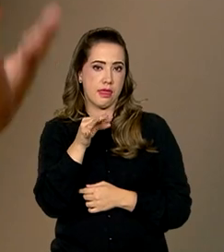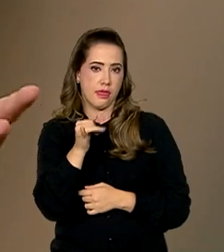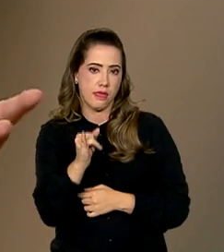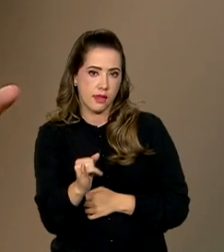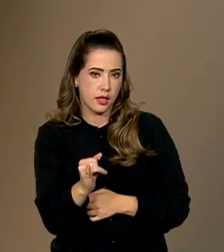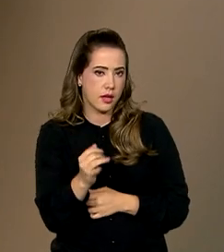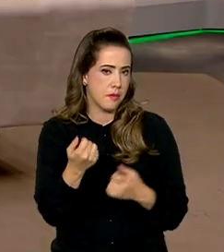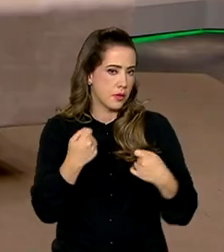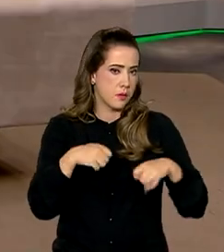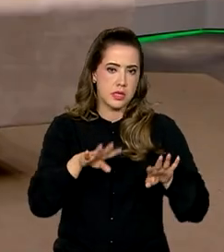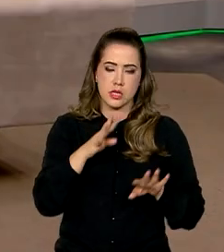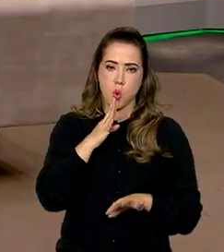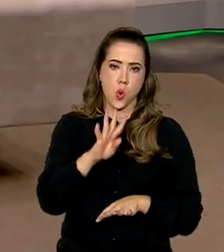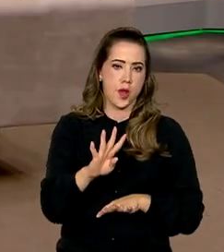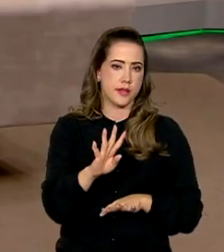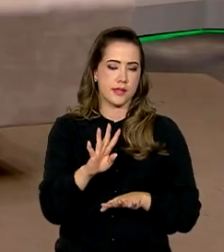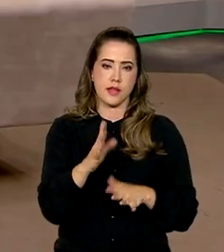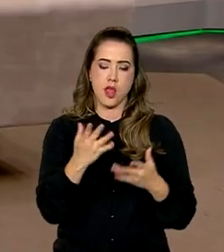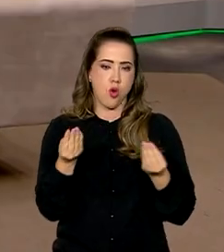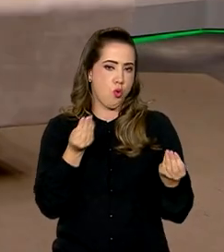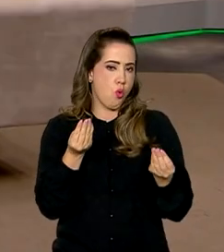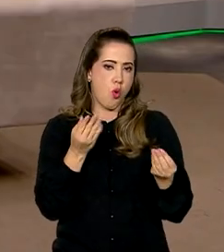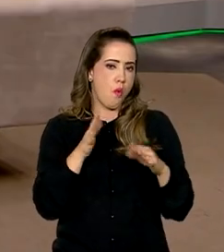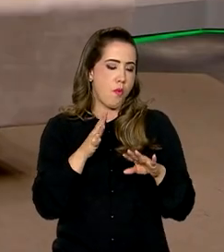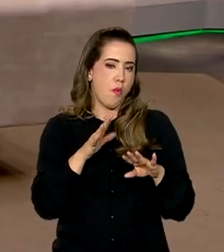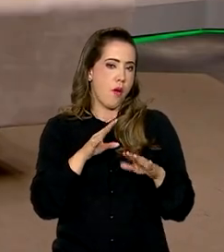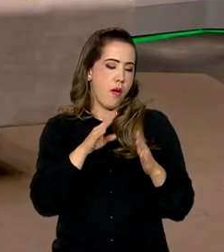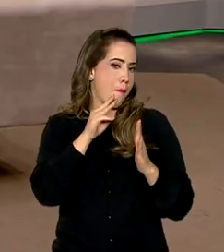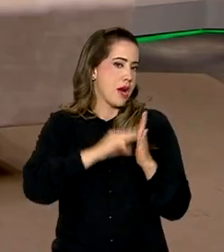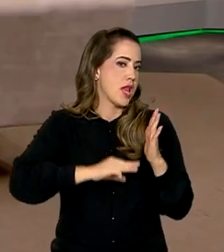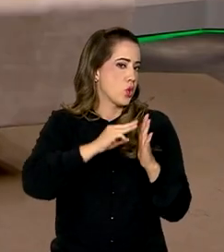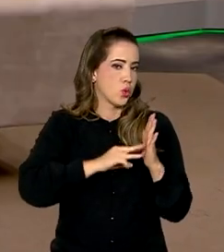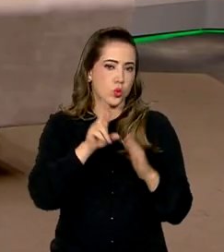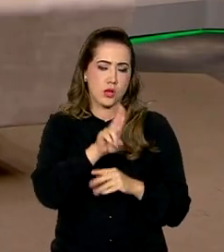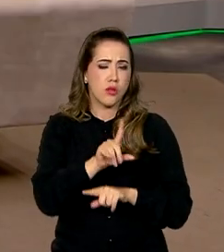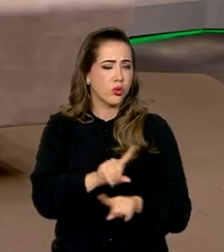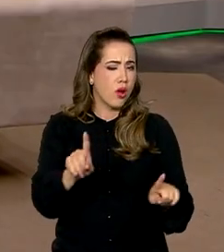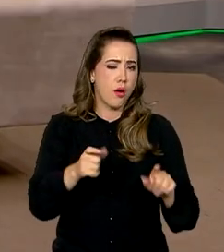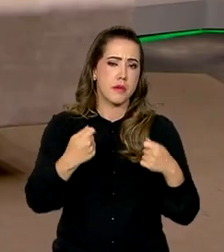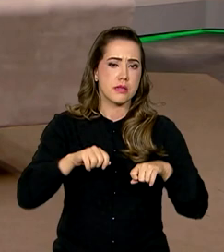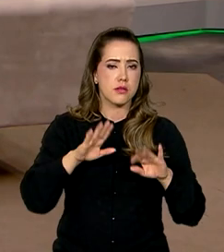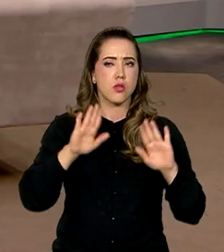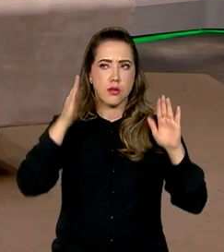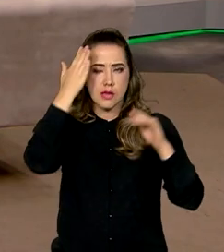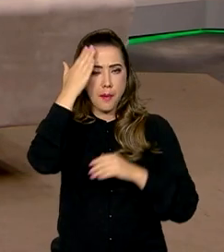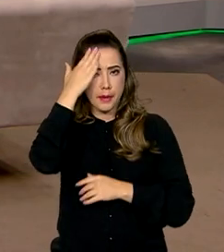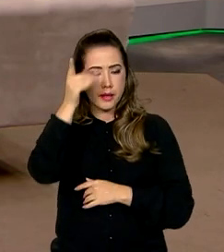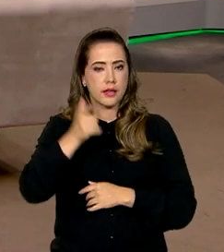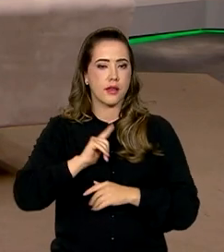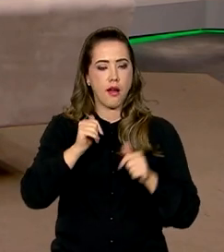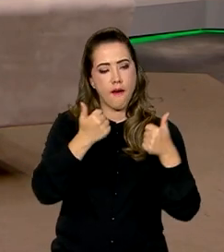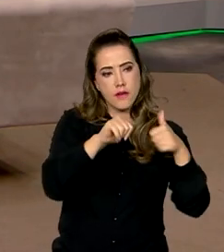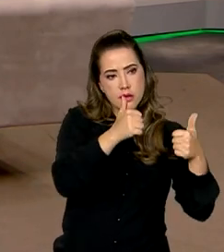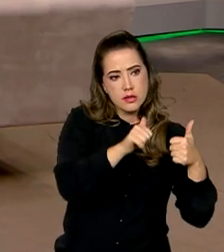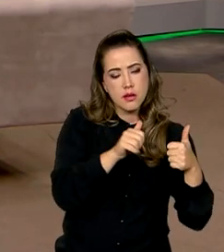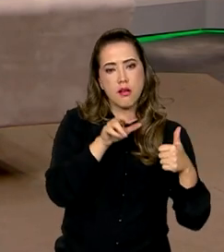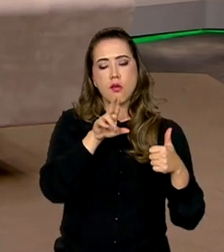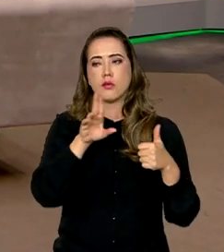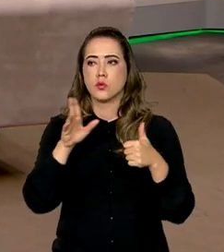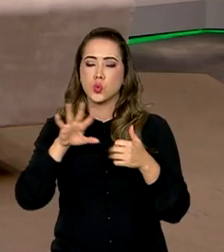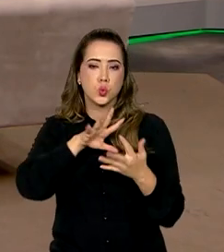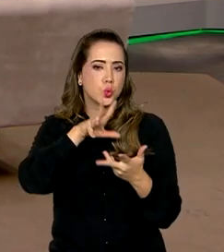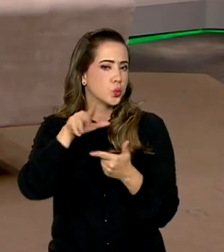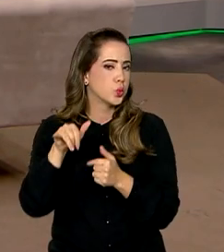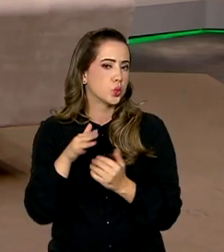mas não precisa conhecer os modelos, os métodos que são utilizados. É apenas a referência a uma metodologia que usada no mundo